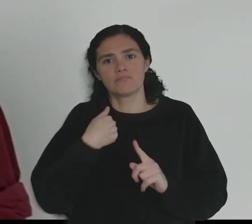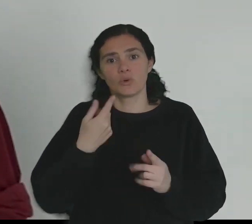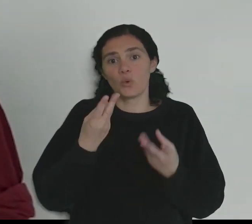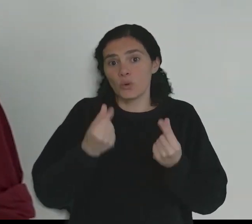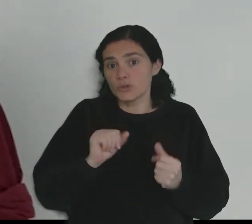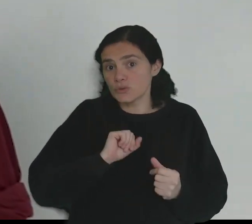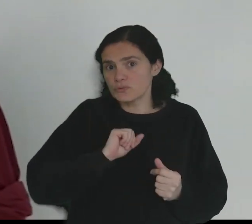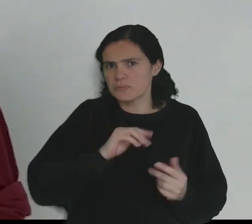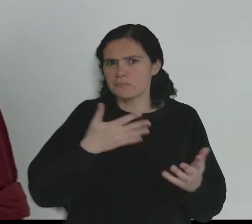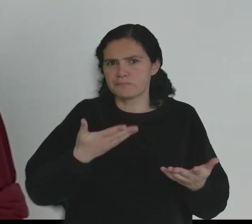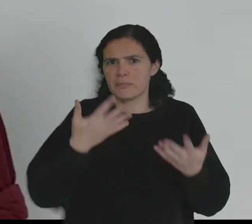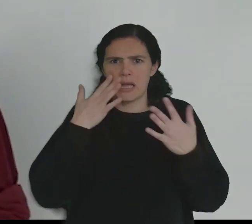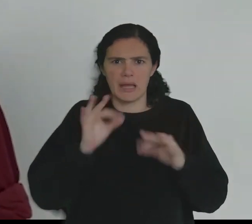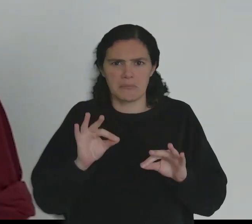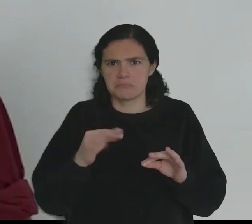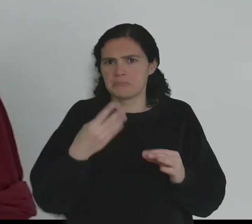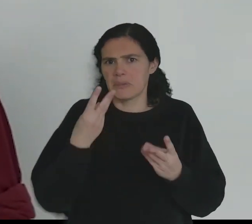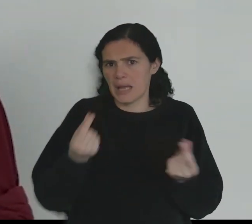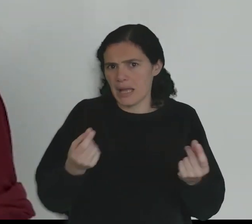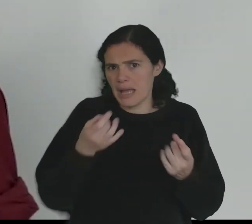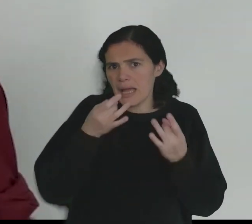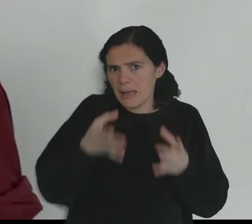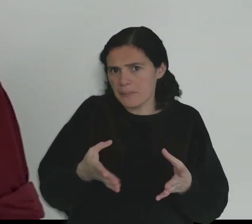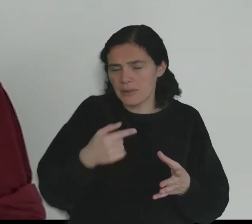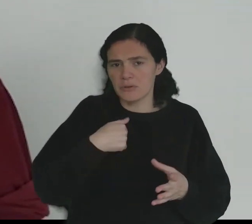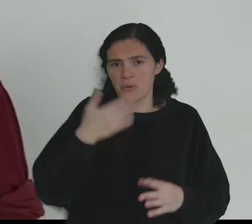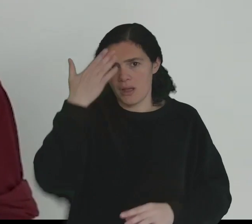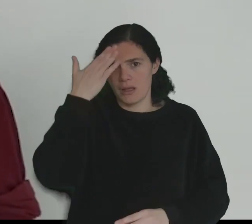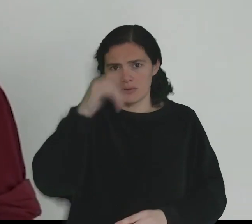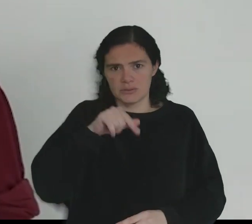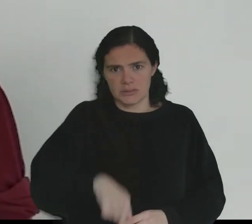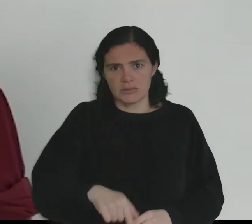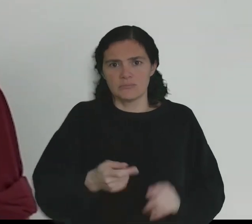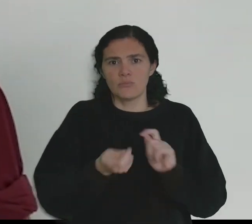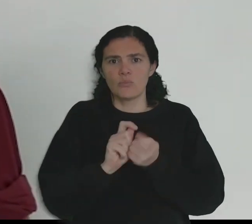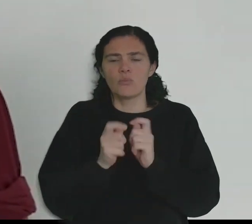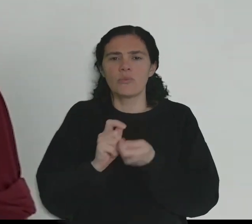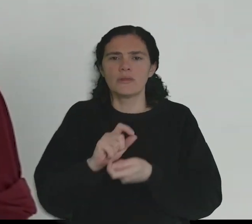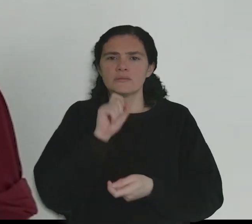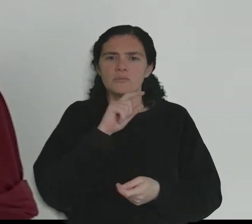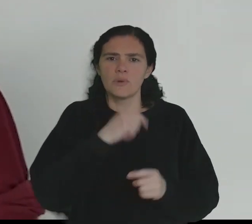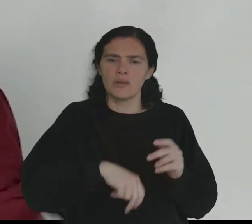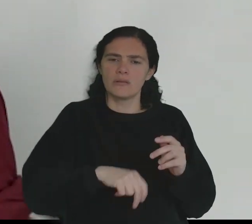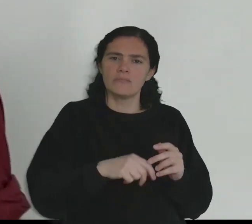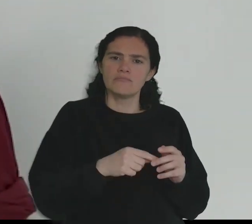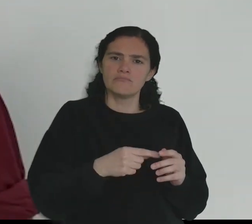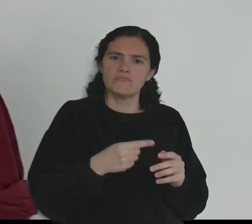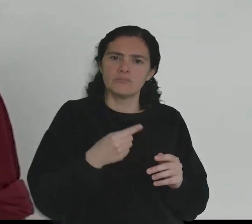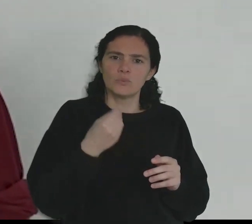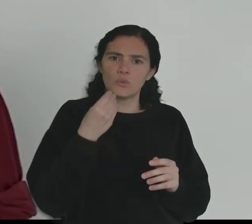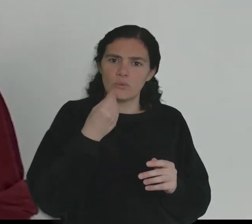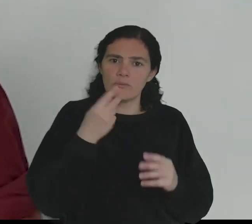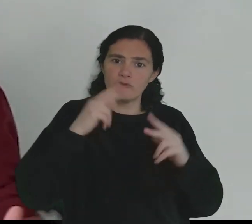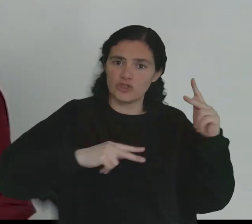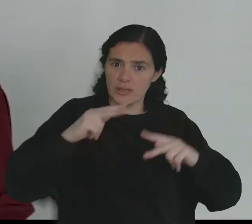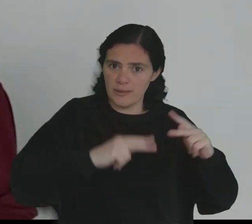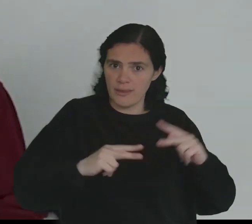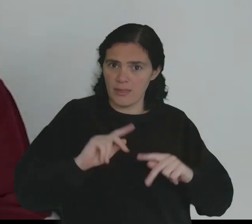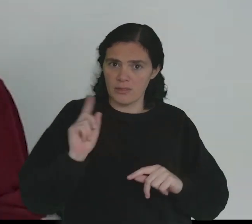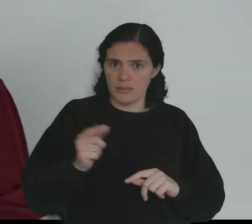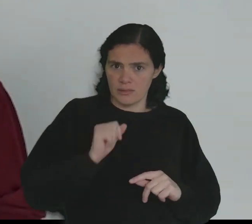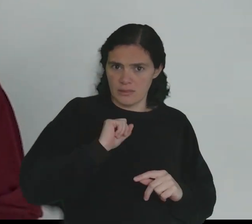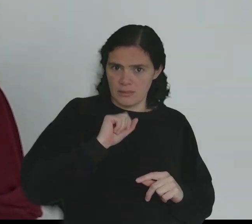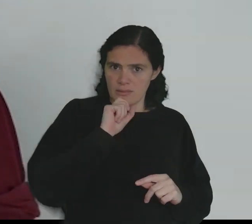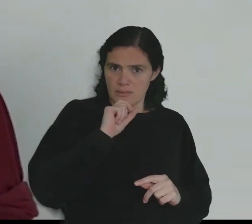relativamente rápidas e simples, estimo que esta alteração ao regime, à nossa